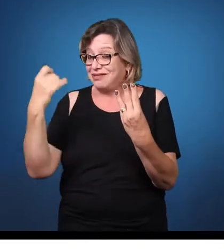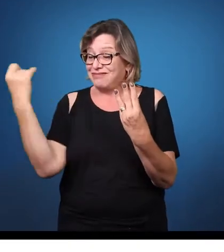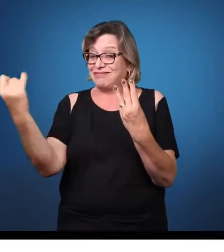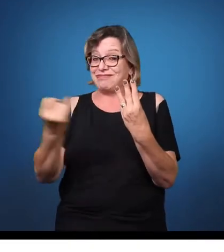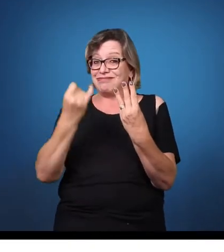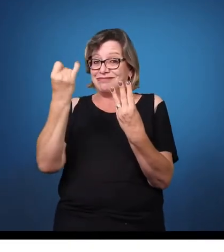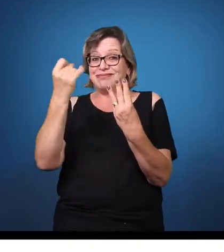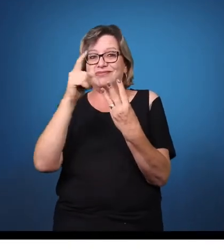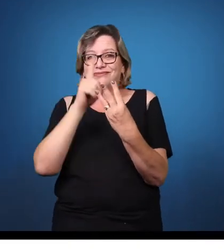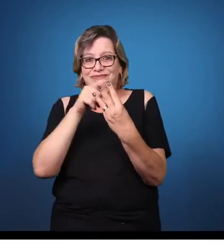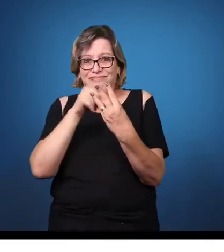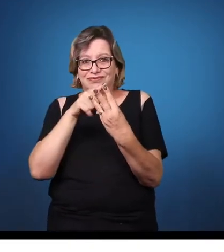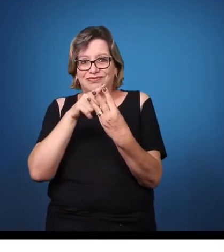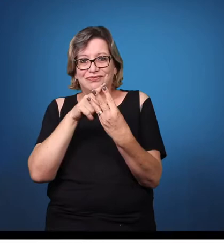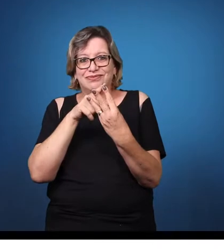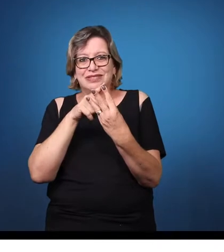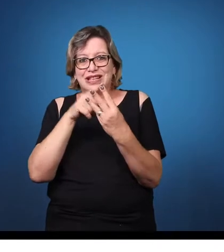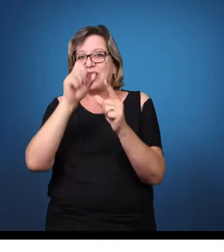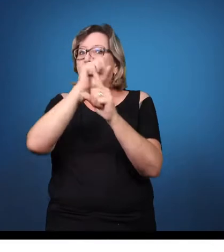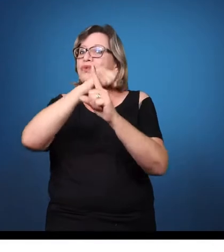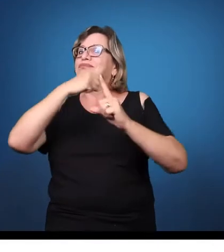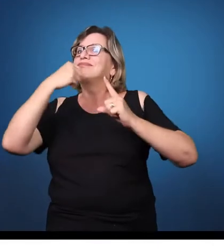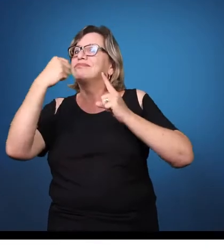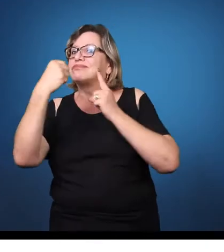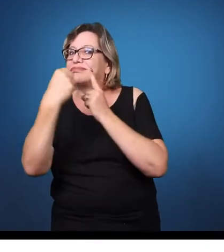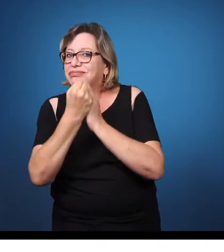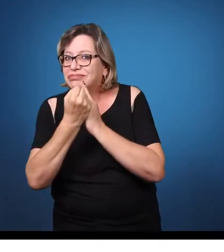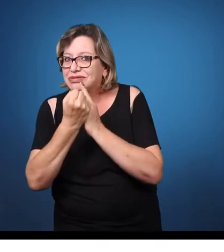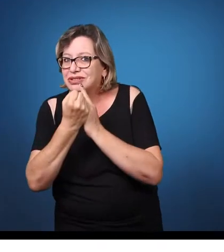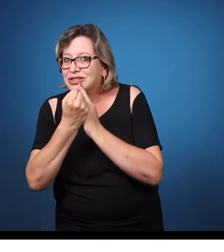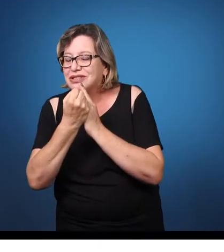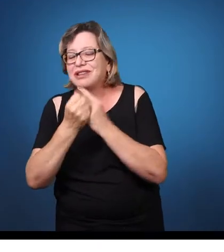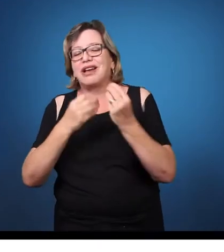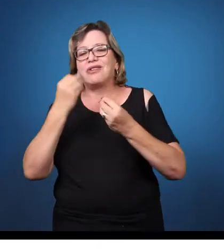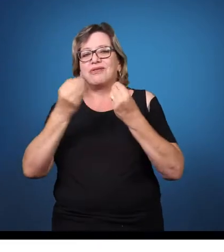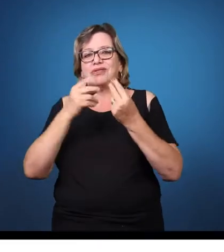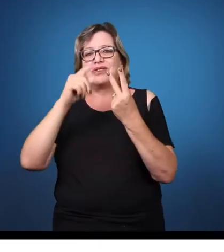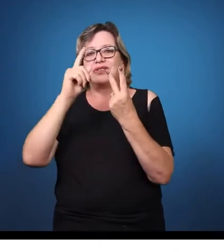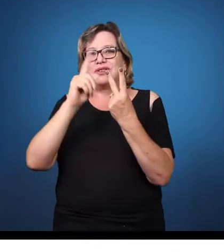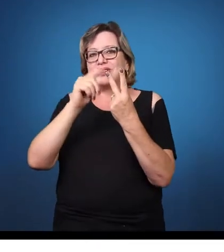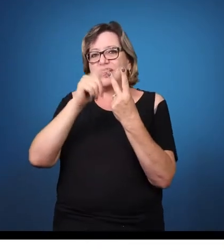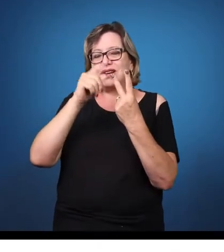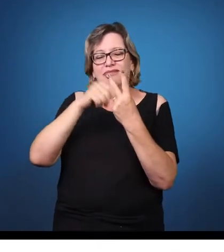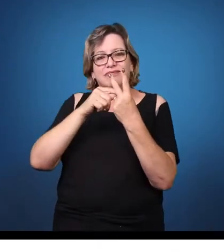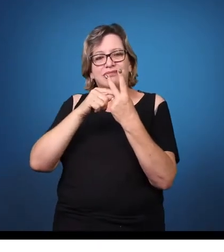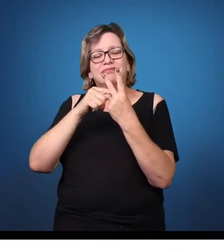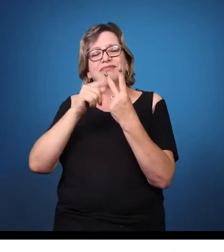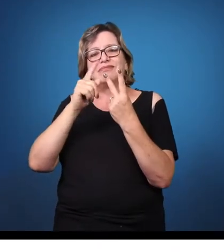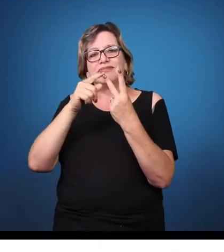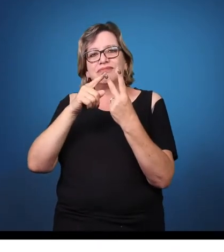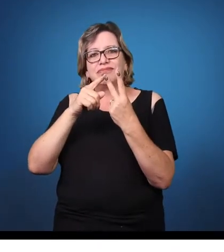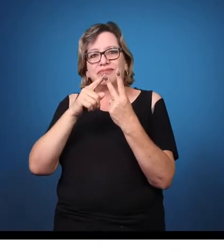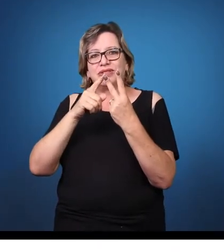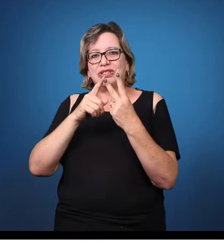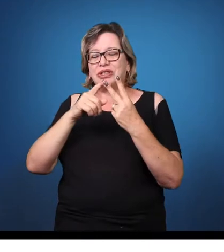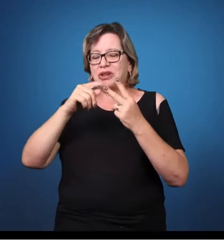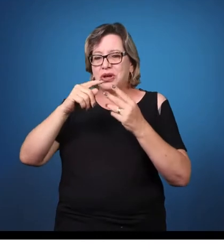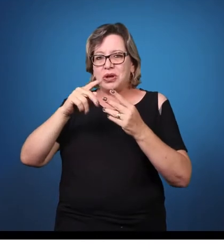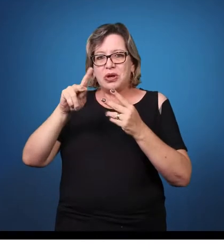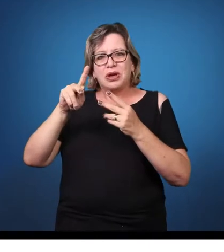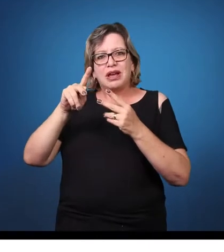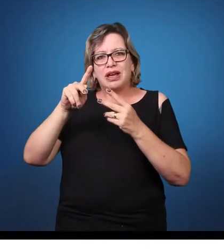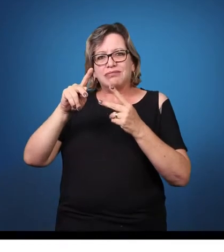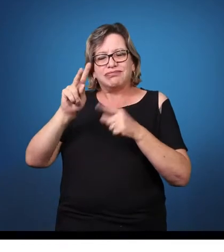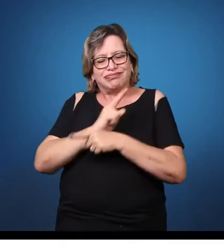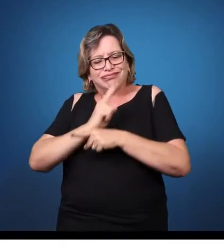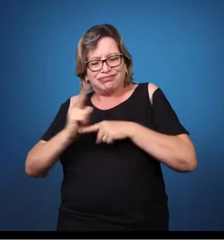o fator de altos cuidados, a pessoa conseguir se monitorar. E também a questão, por exemplo,